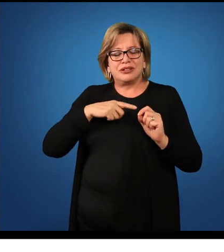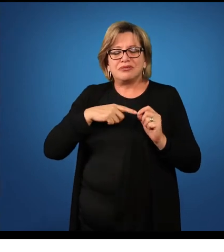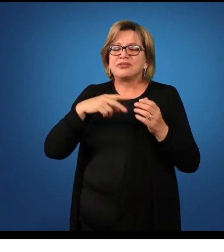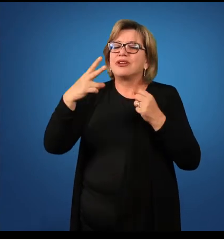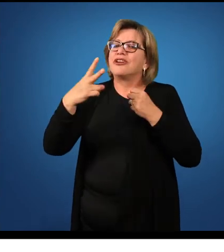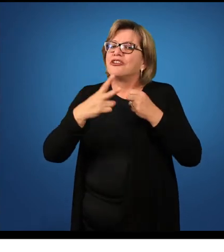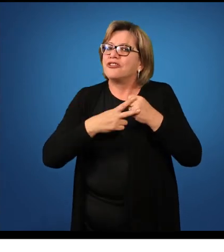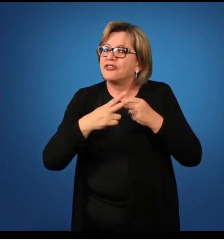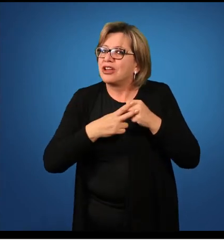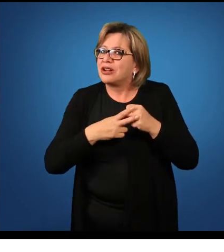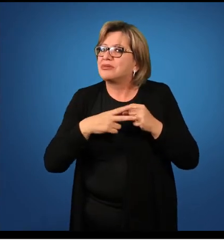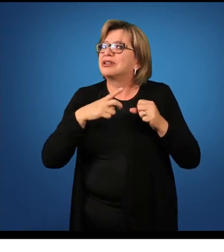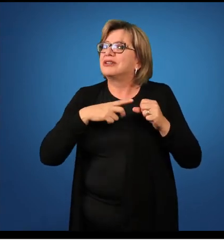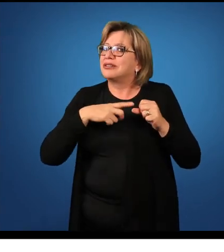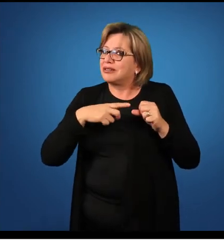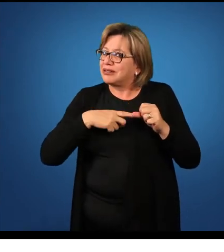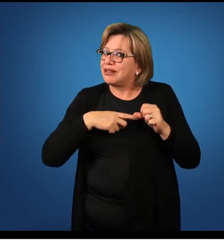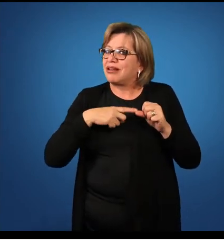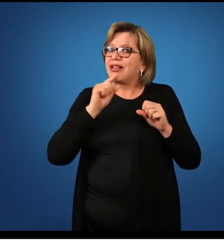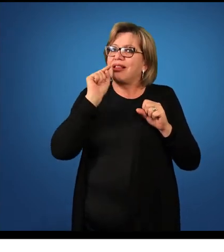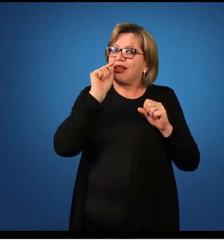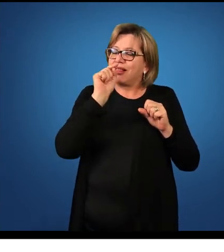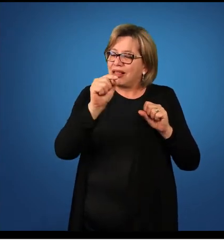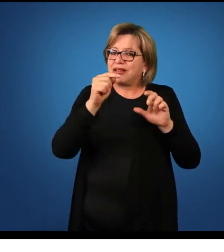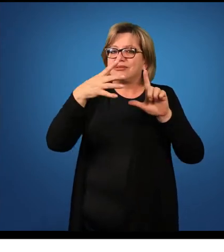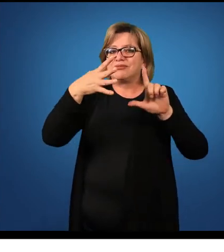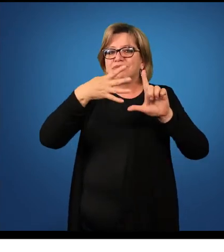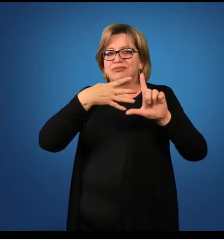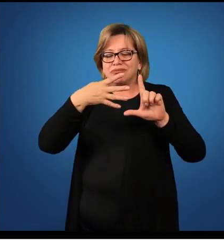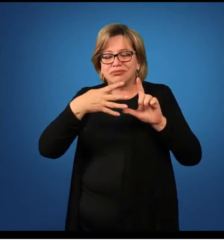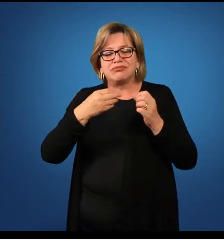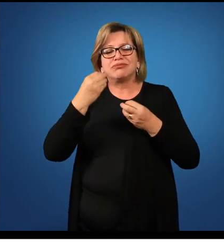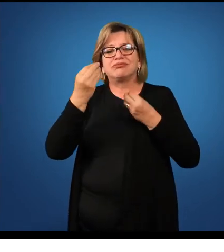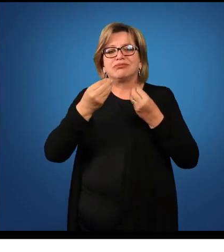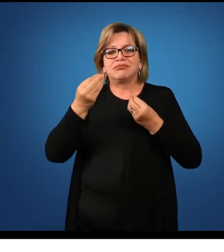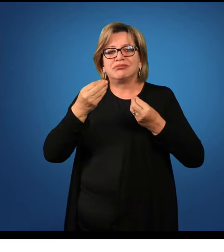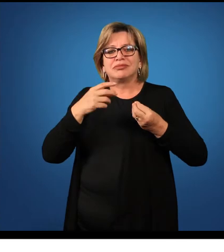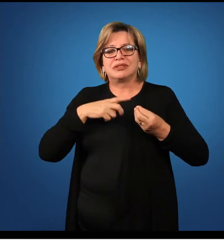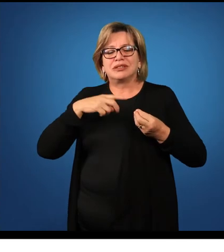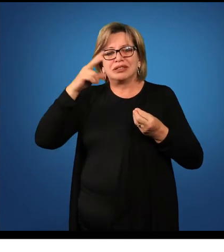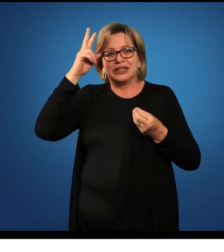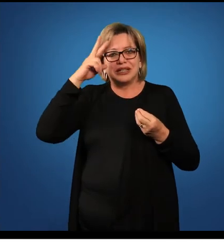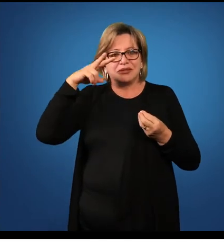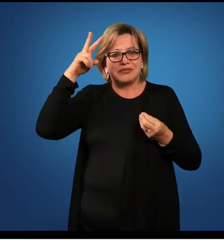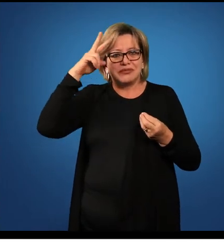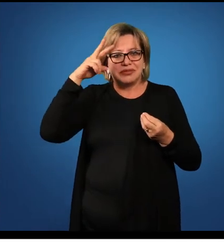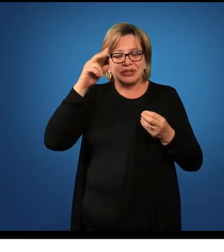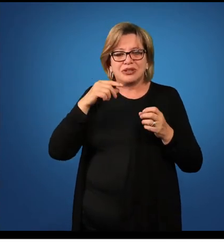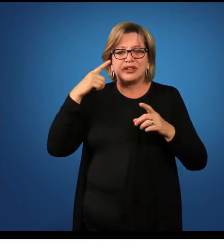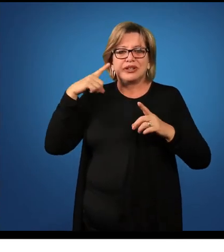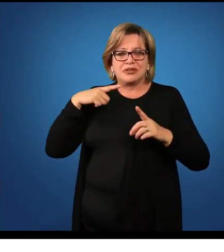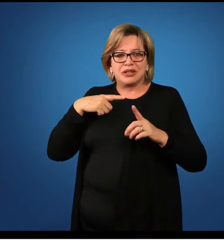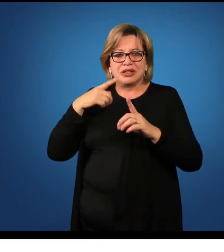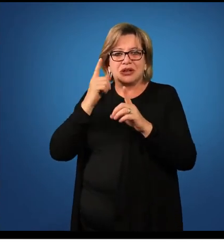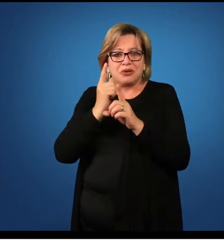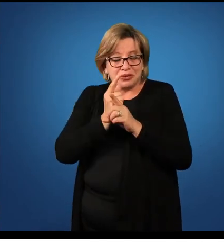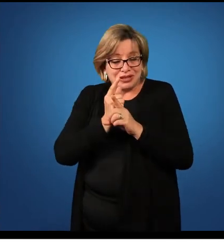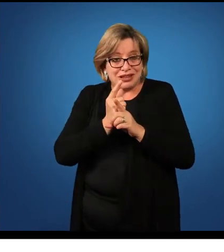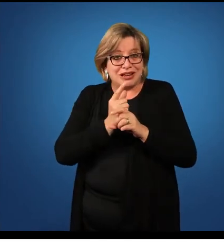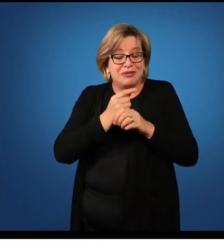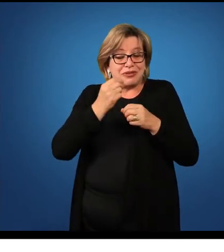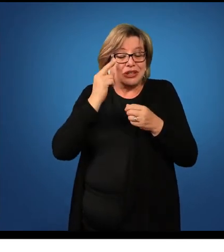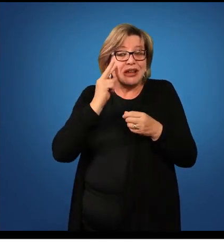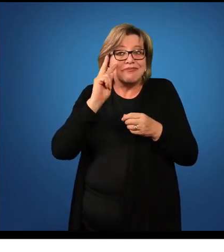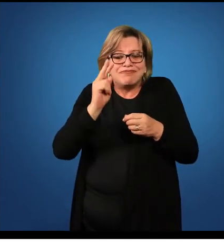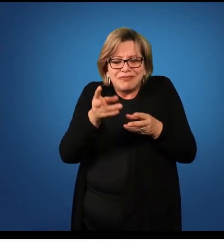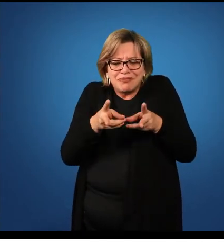o verbo, um modelo que vocês terão de um verbo da terceira conjugação. Relembrando, para encontrar o radical de outros